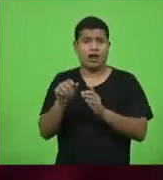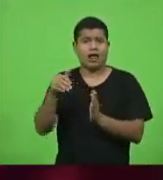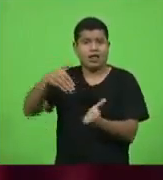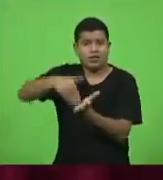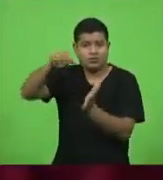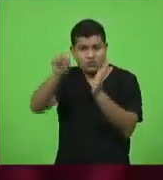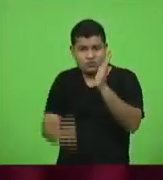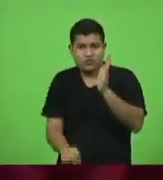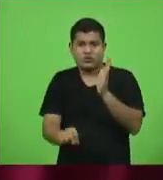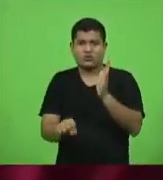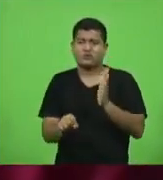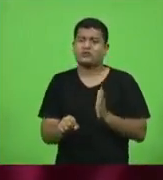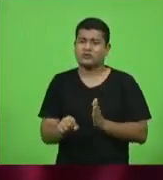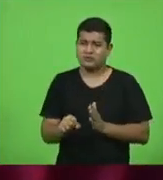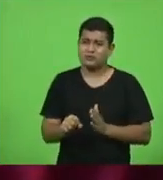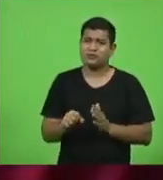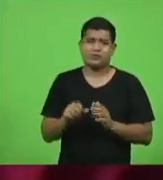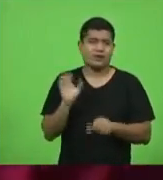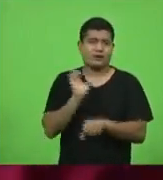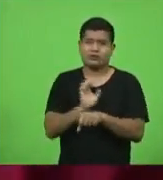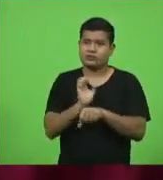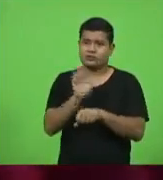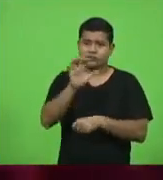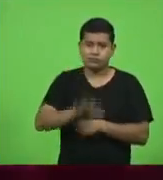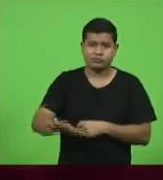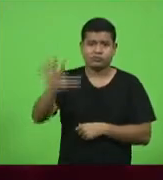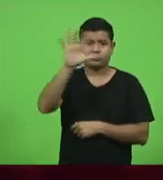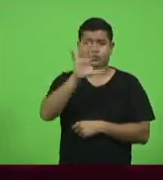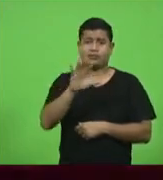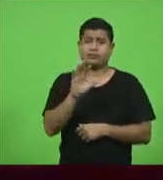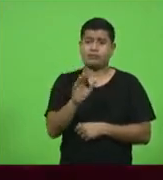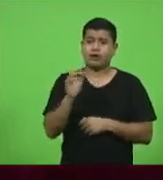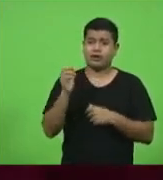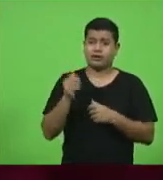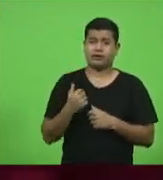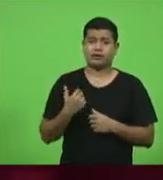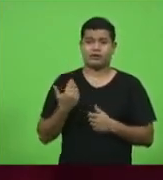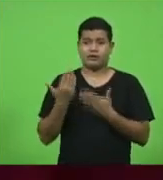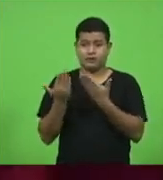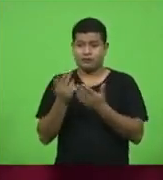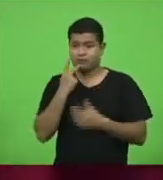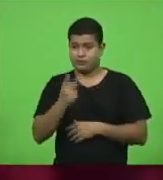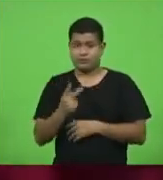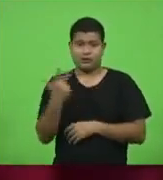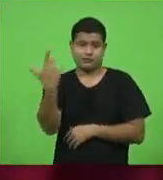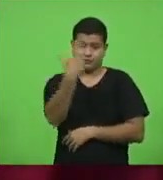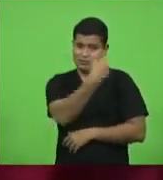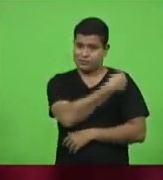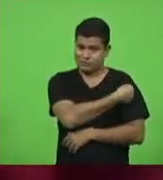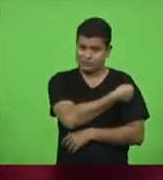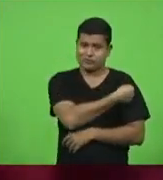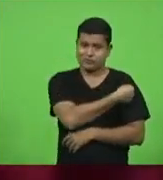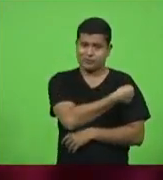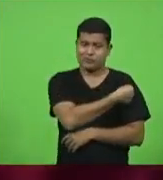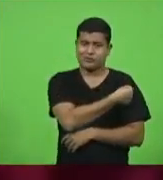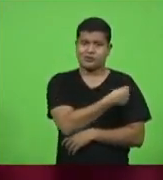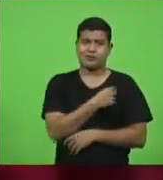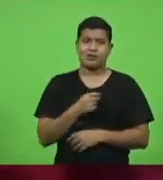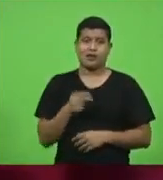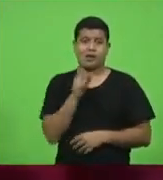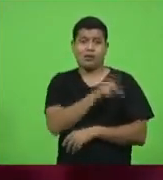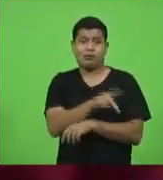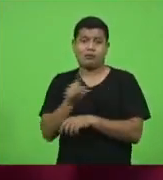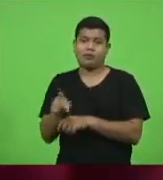enfim, é o estado inteiro. Mas voltando à palavra vacina, né? Os professores,